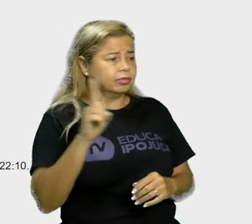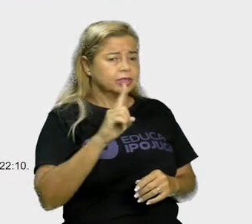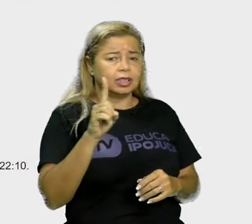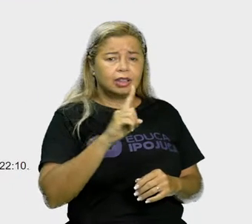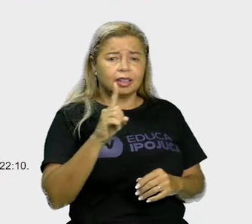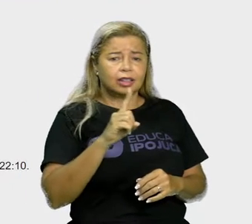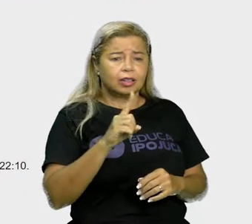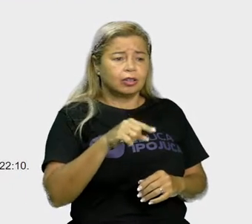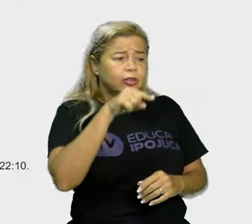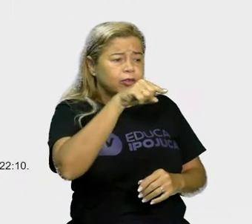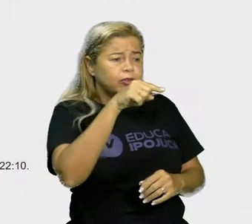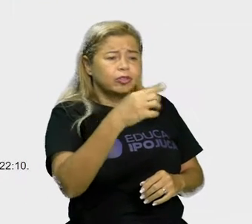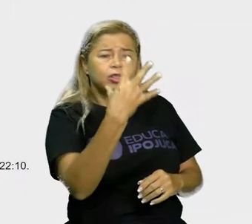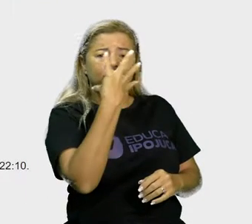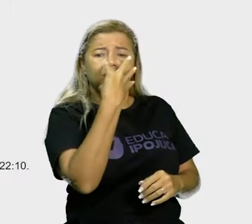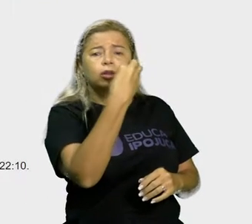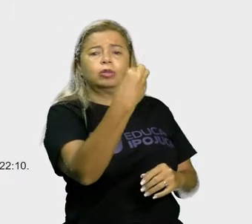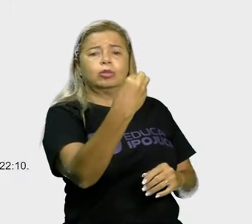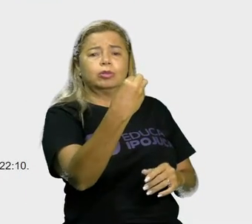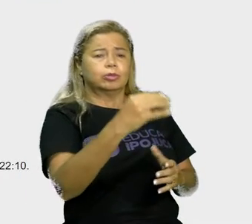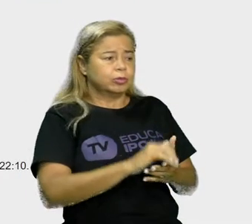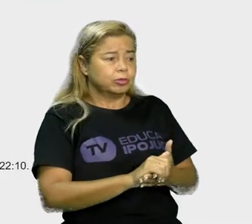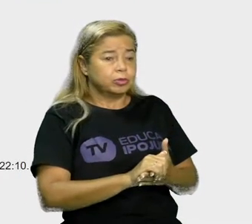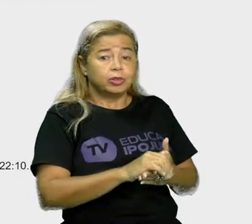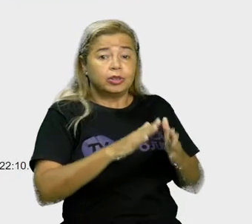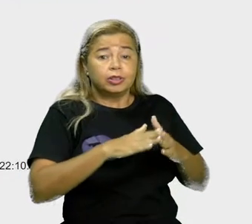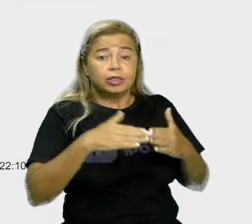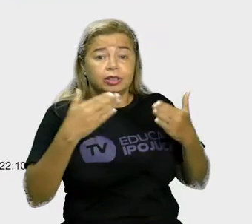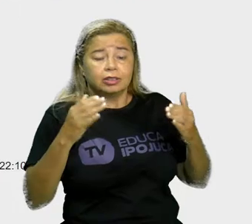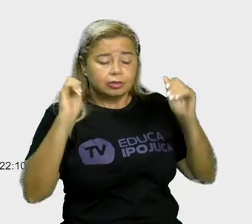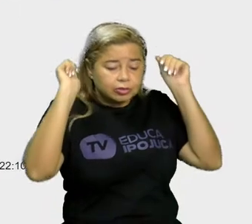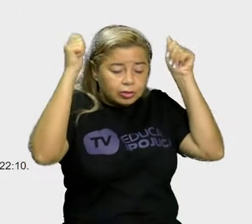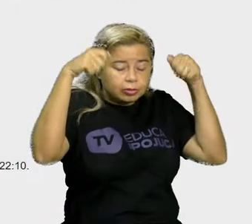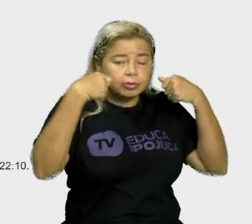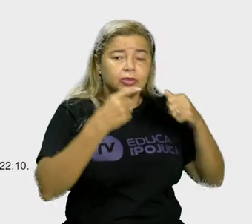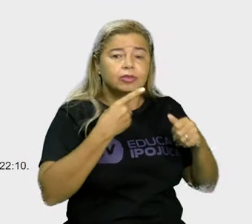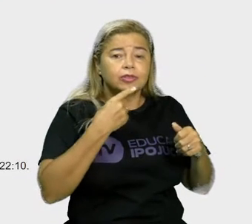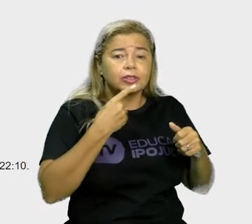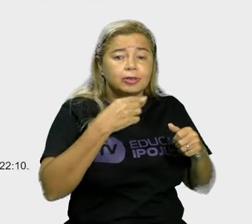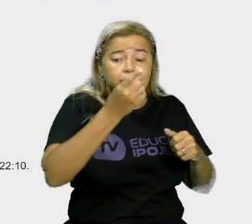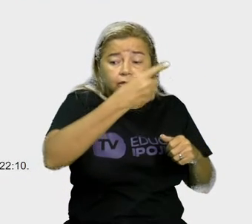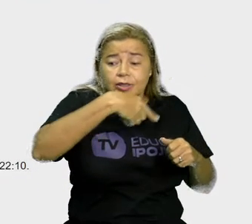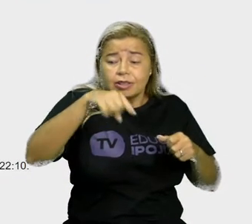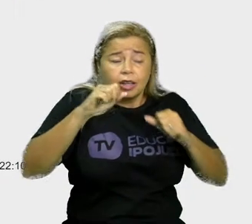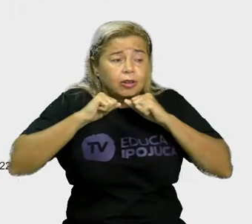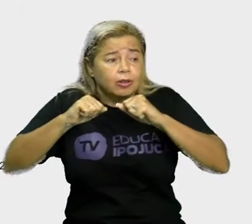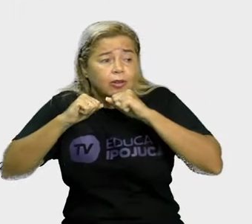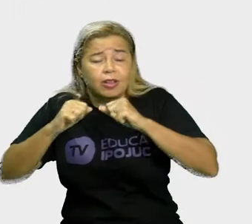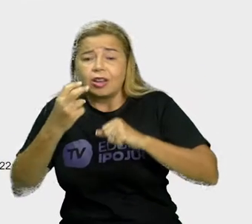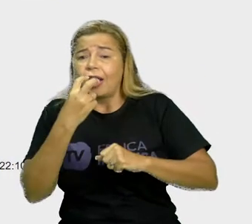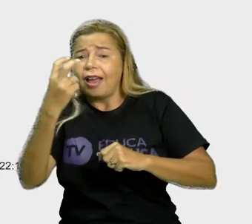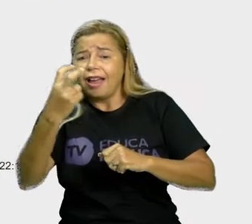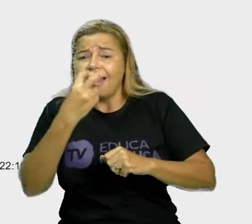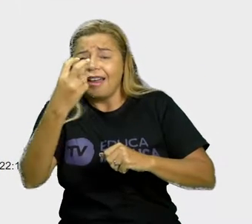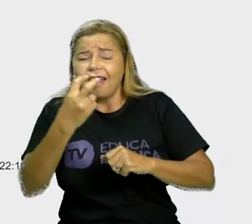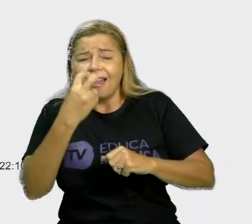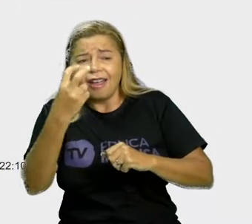caçador a ouvir os gritos da menina, entrou, atingiu o lobo mau,